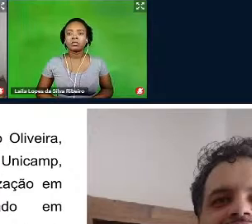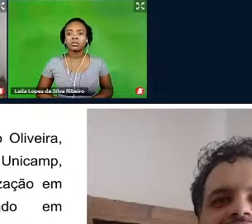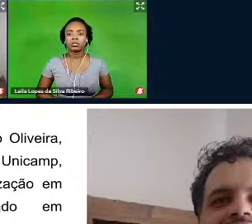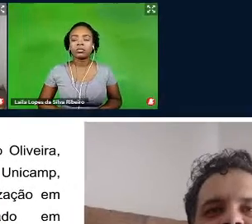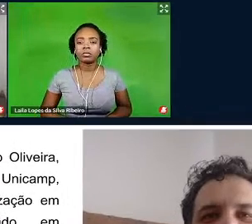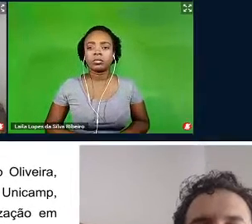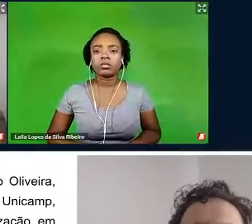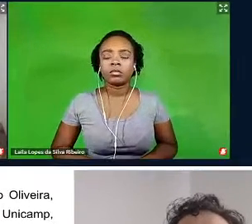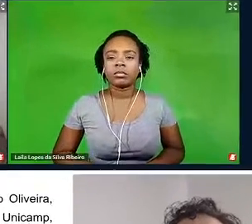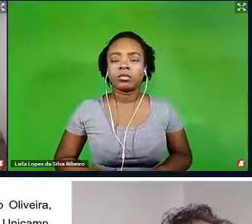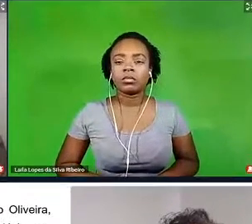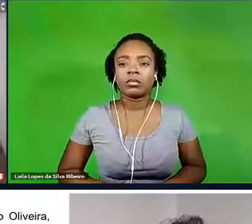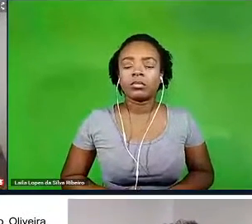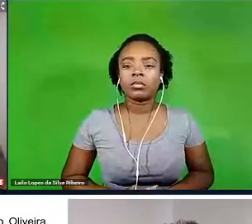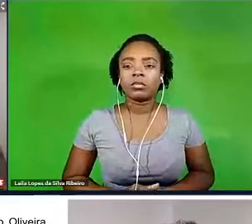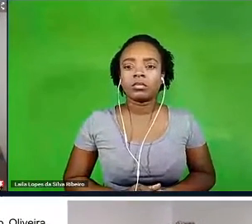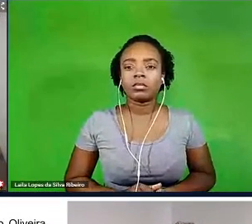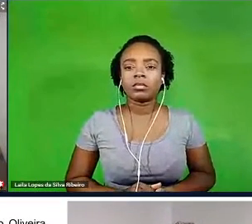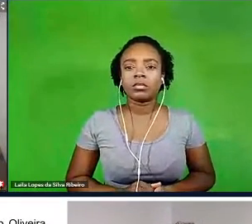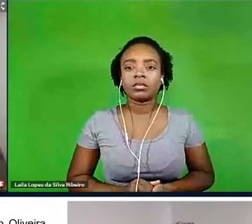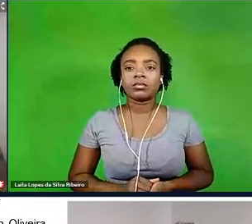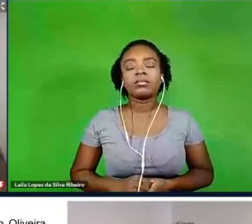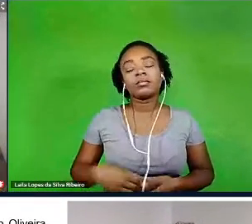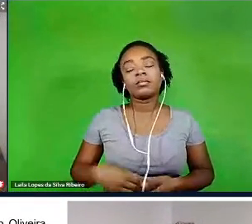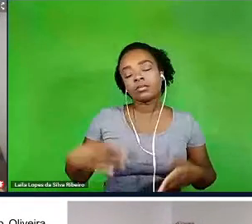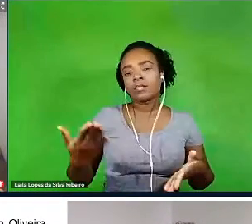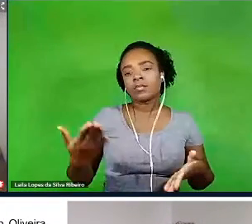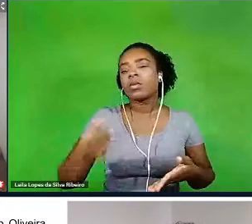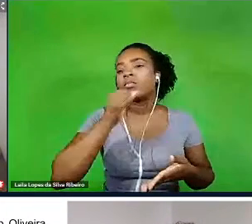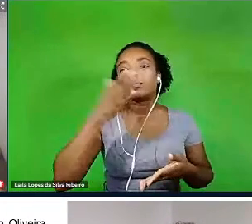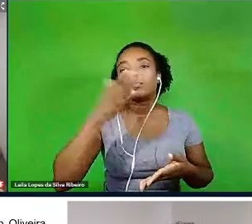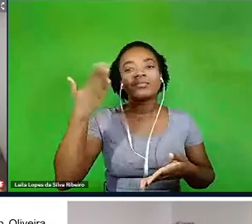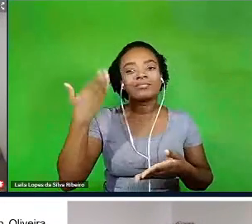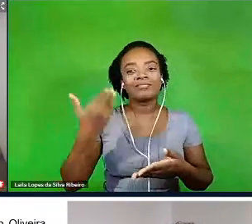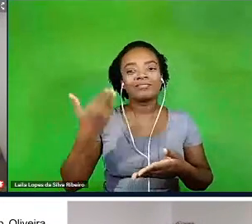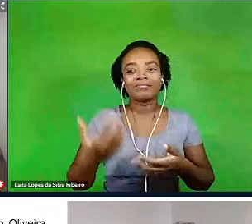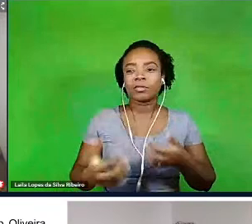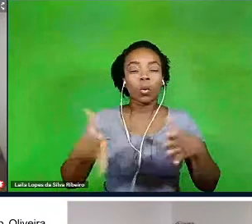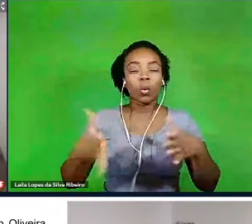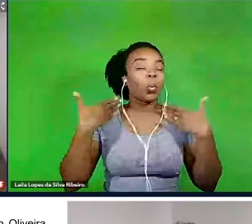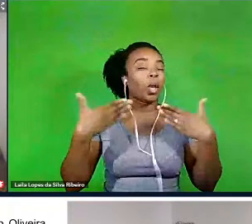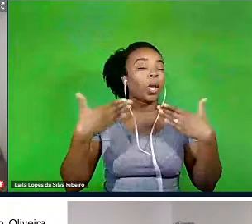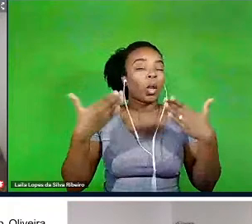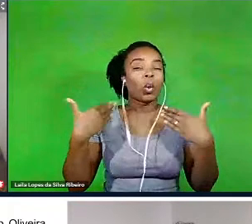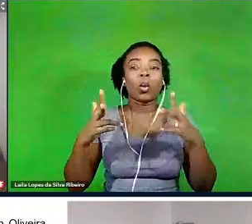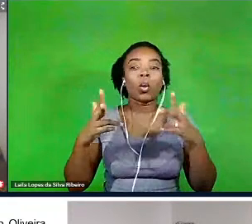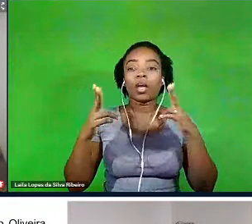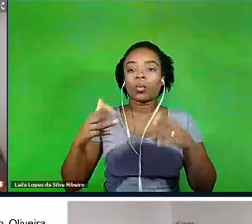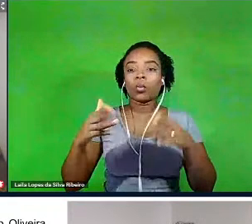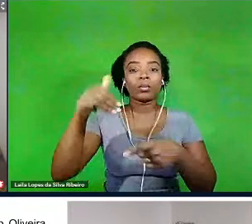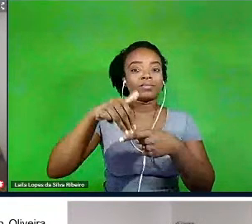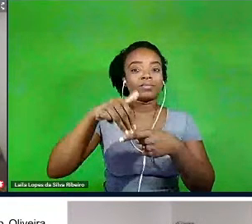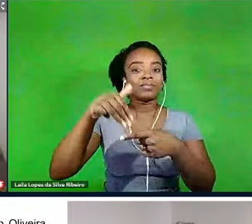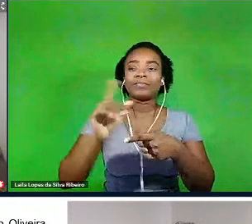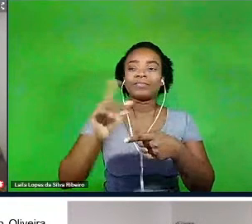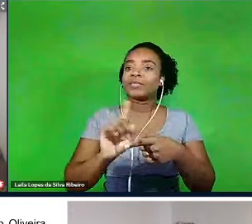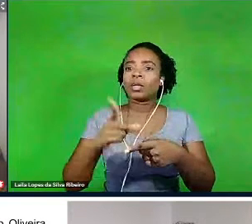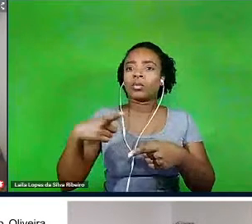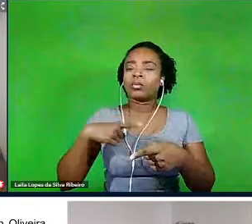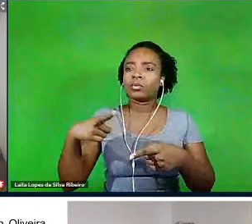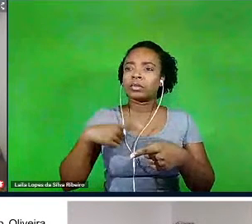Não era o calor Itaberabense, por exemplo. Então, são submetidas a invernos